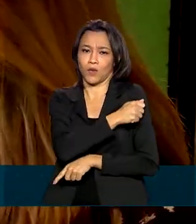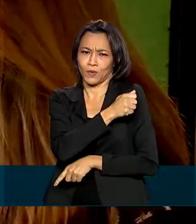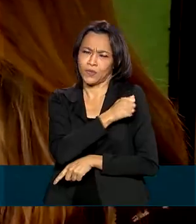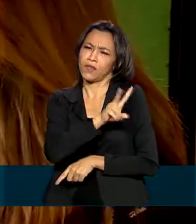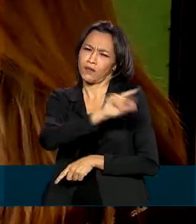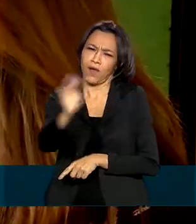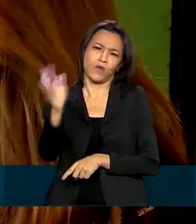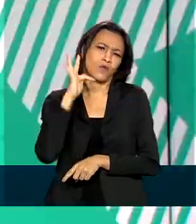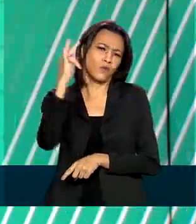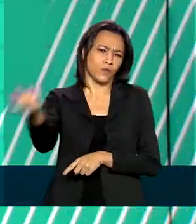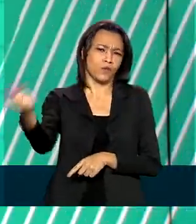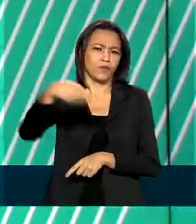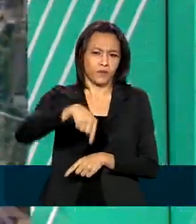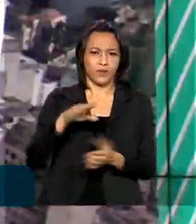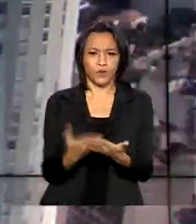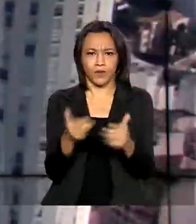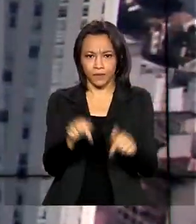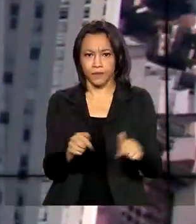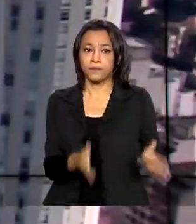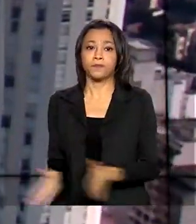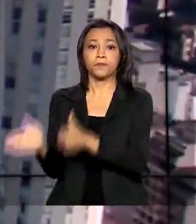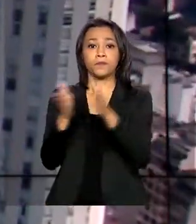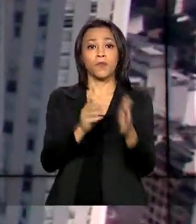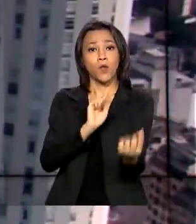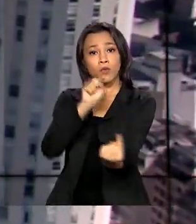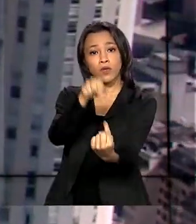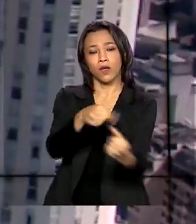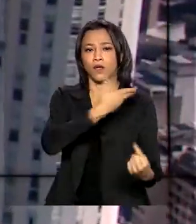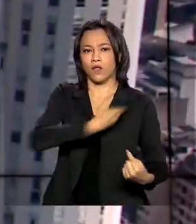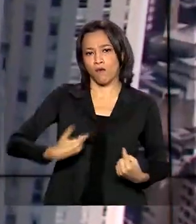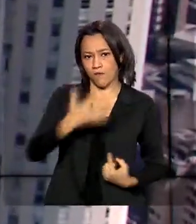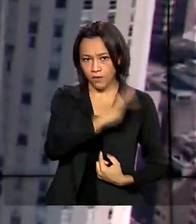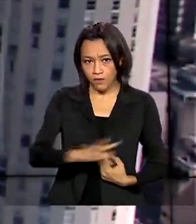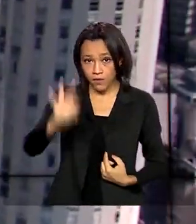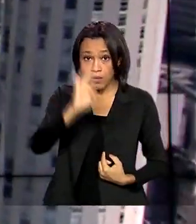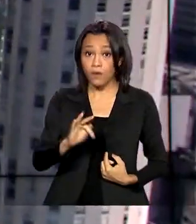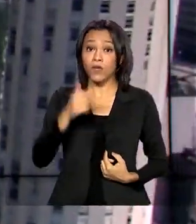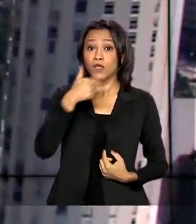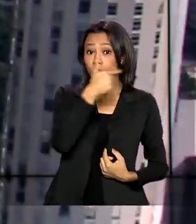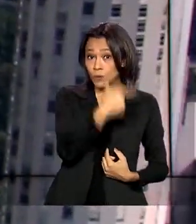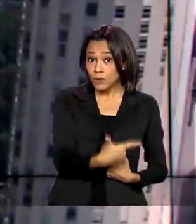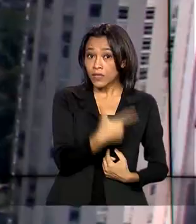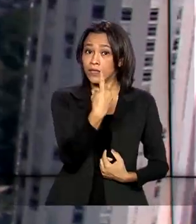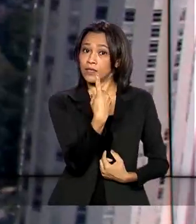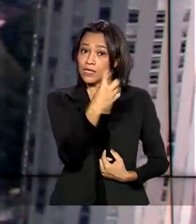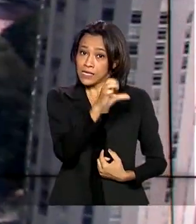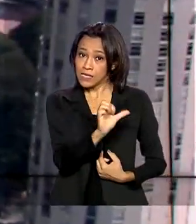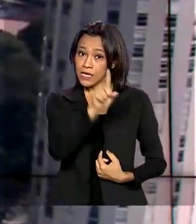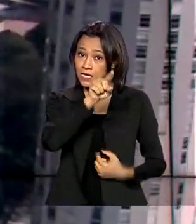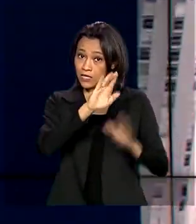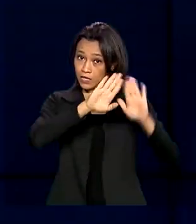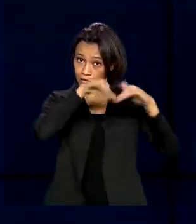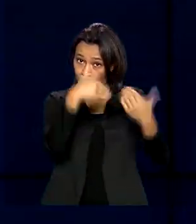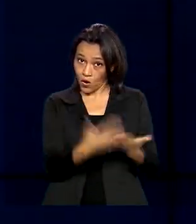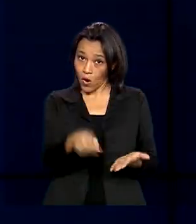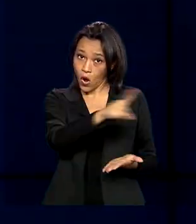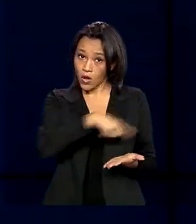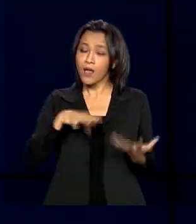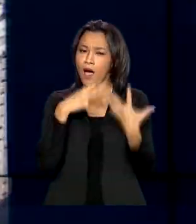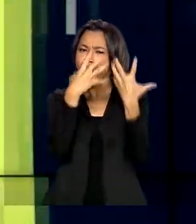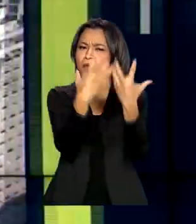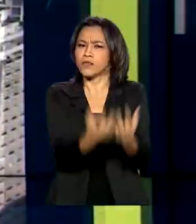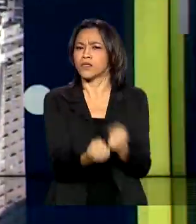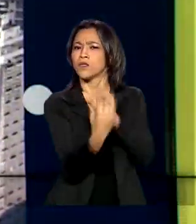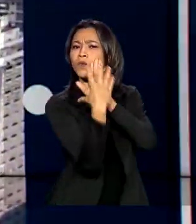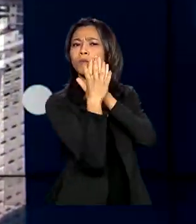estarão aqui na escola. A meta do governo federal é que 216 escolas façam adesão ao